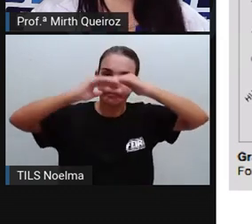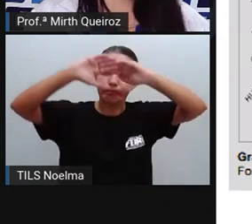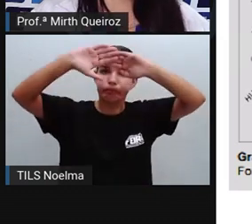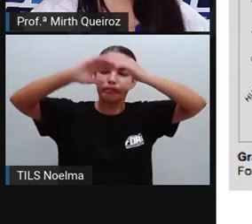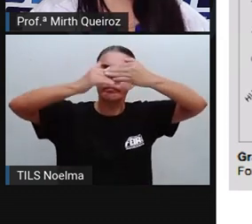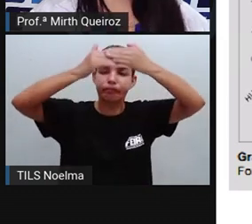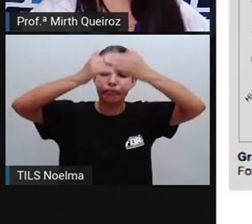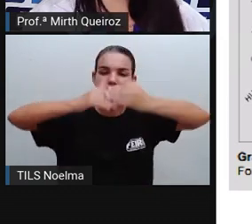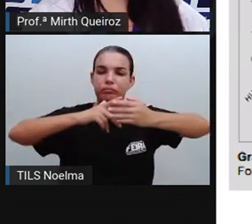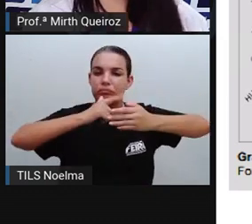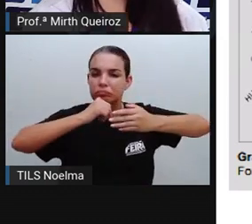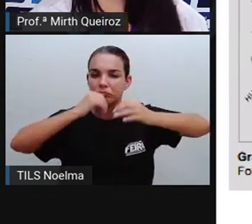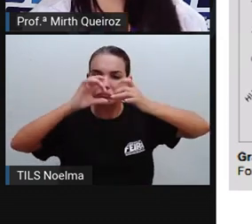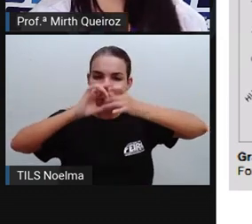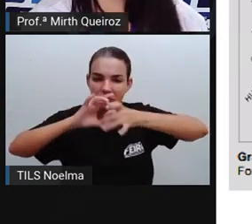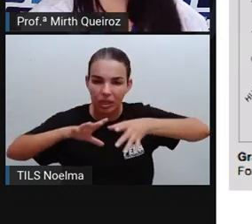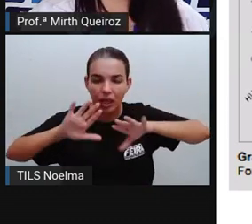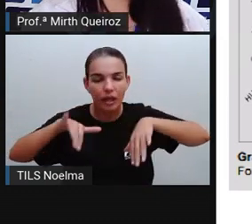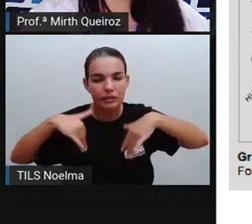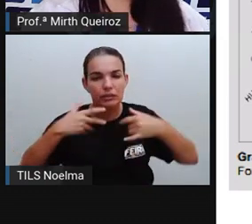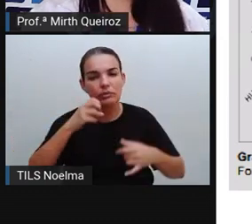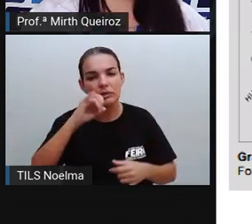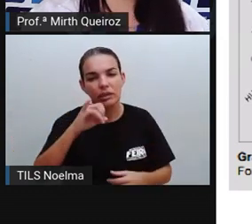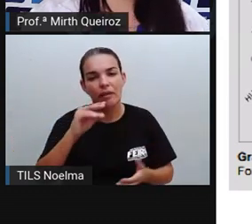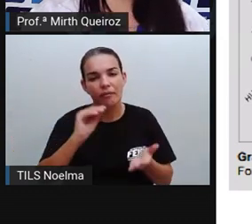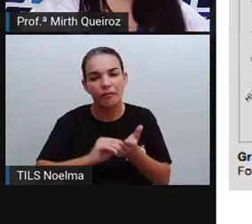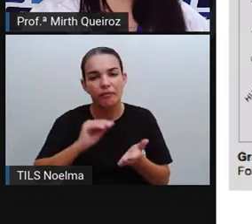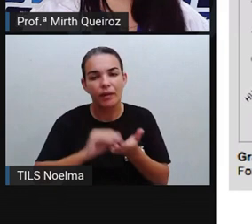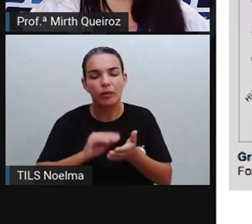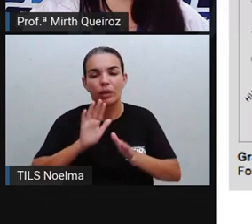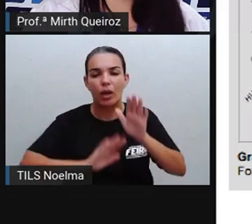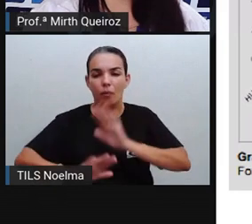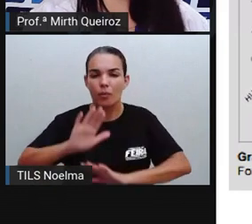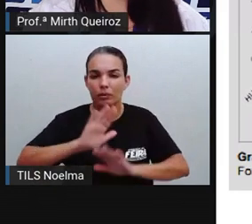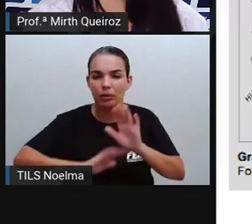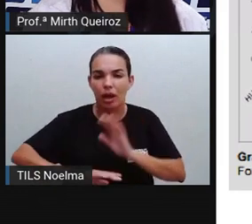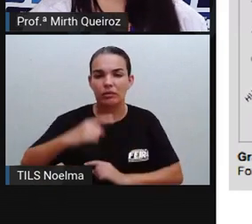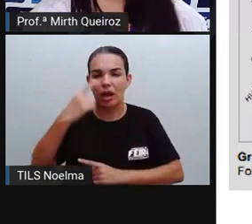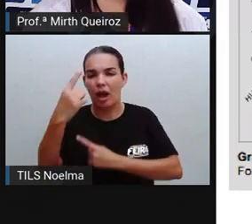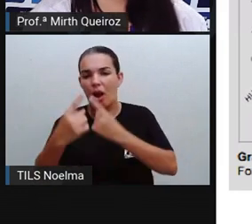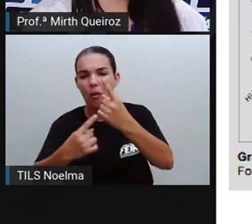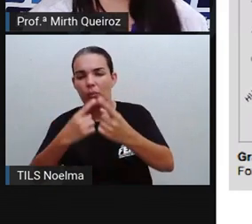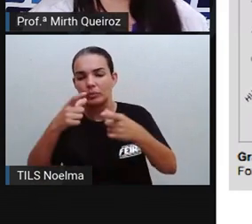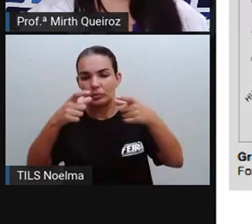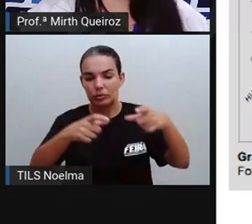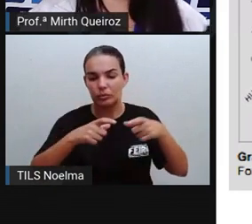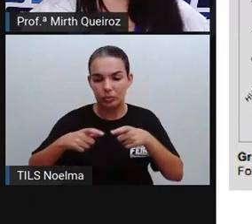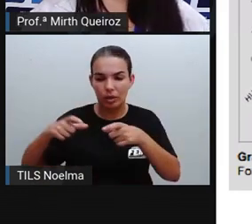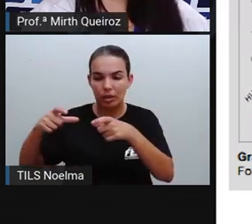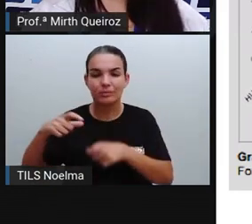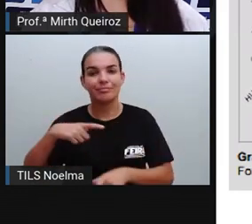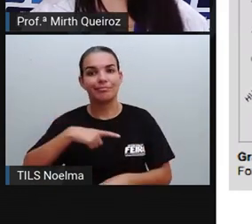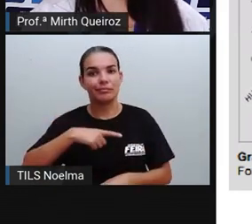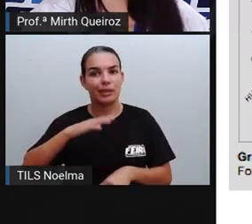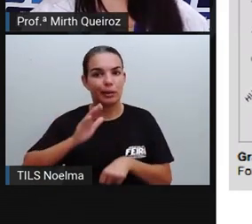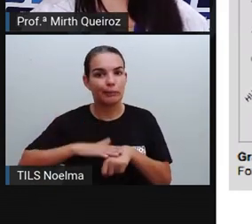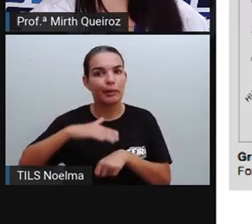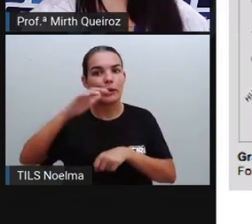acumula água. Então, devido à falta de cuidados como este, em alguns locais, há maior